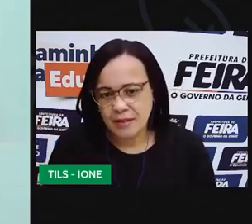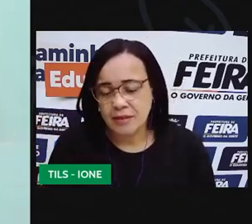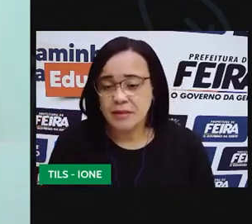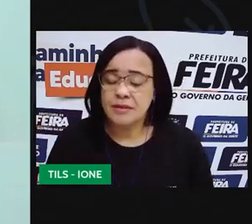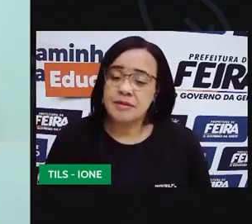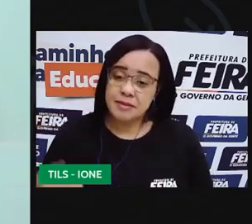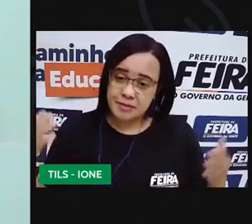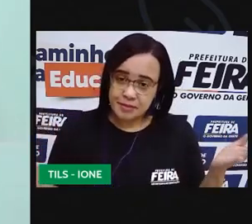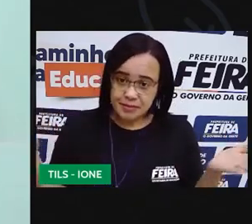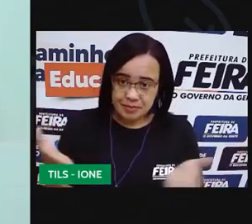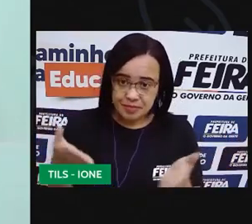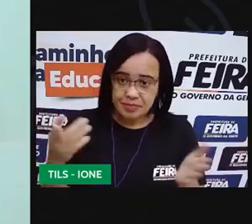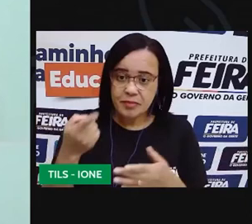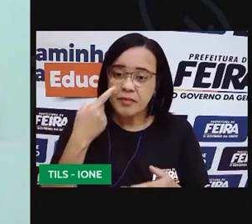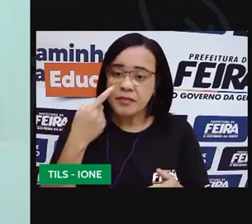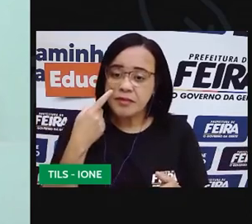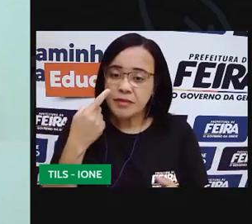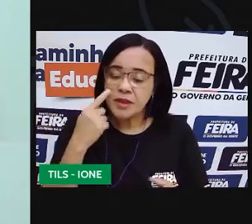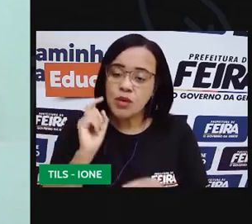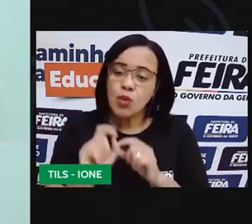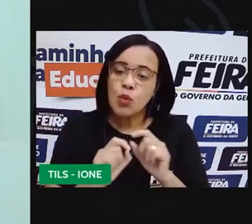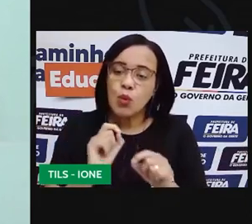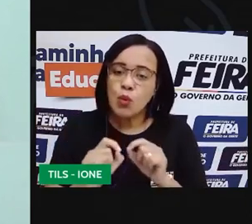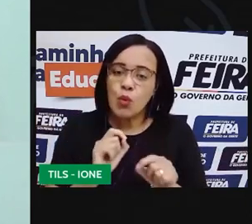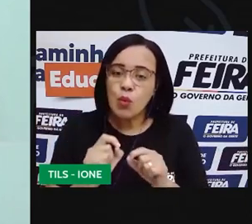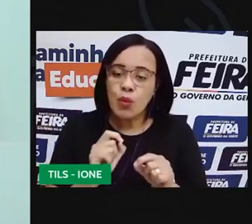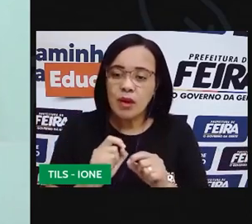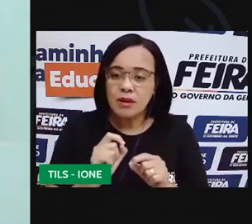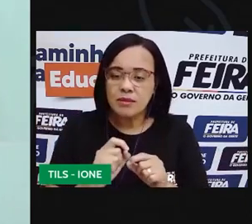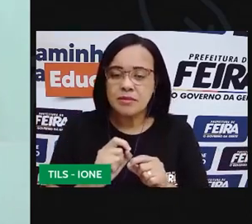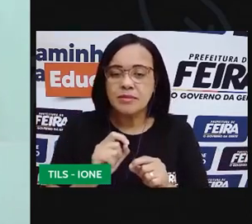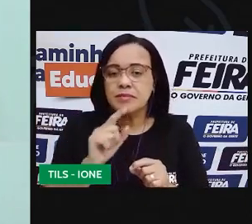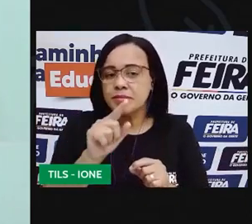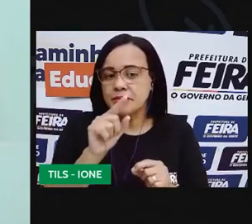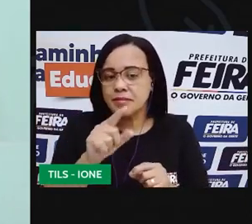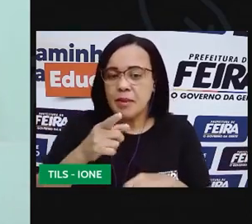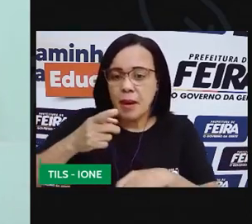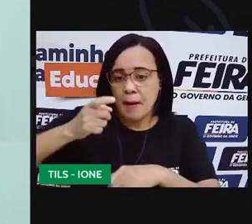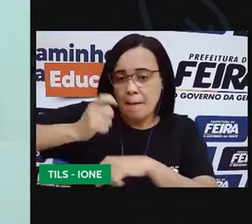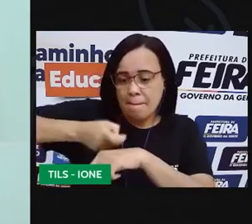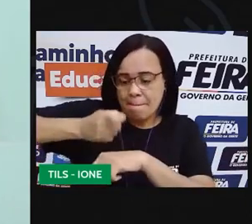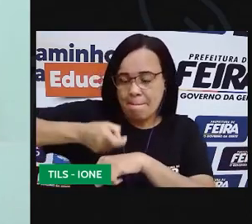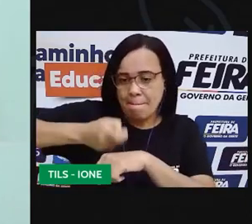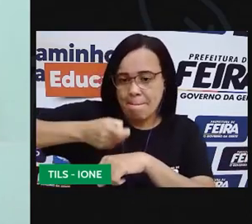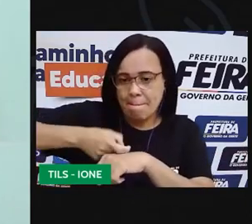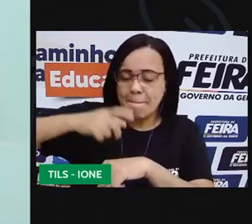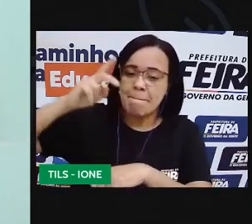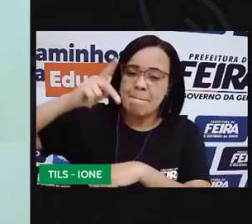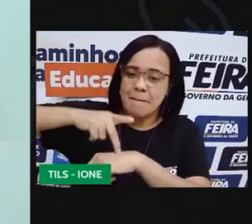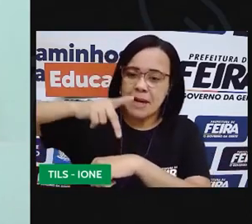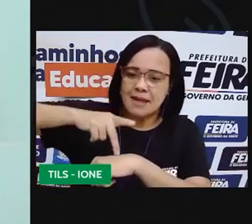Agora, vamos ver um pedaço aqui, um capo de tijolo.